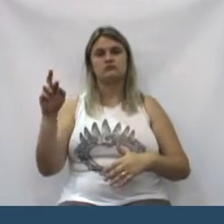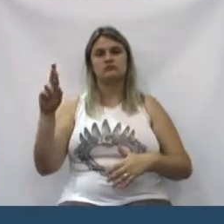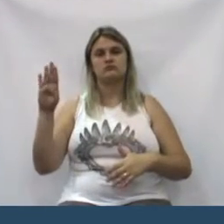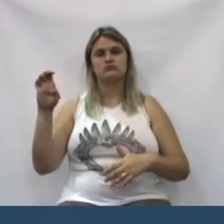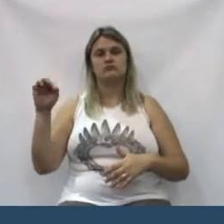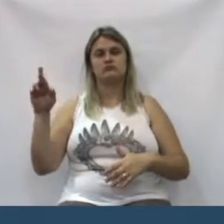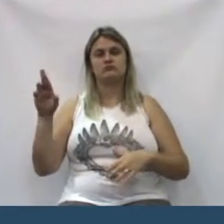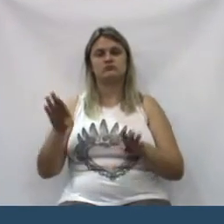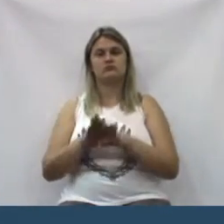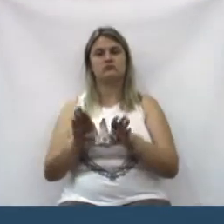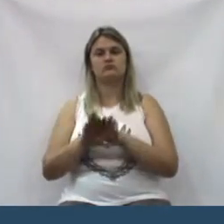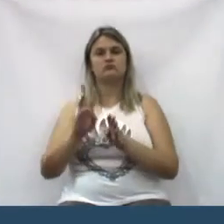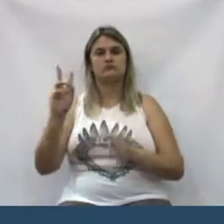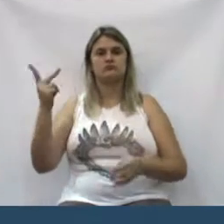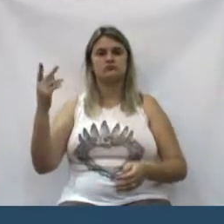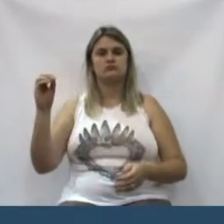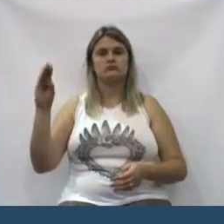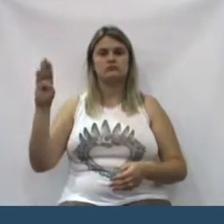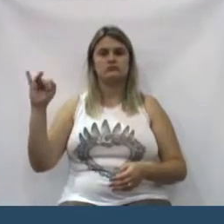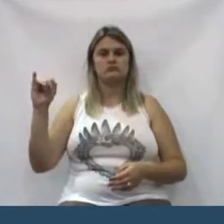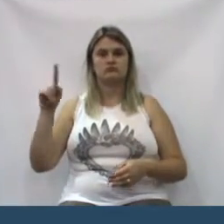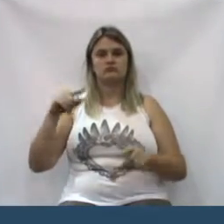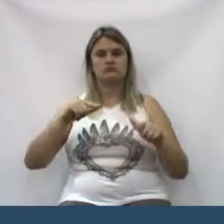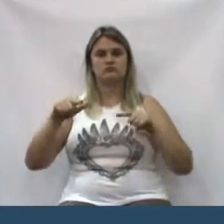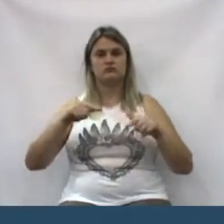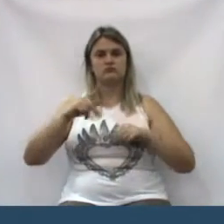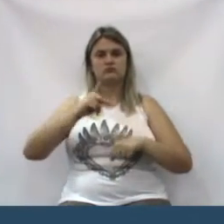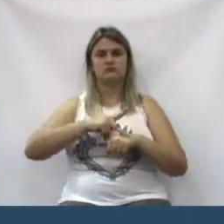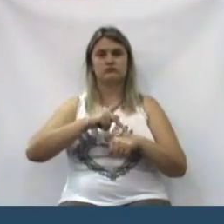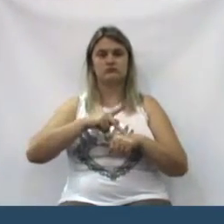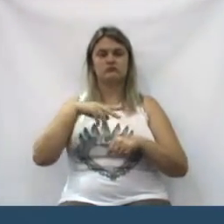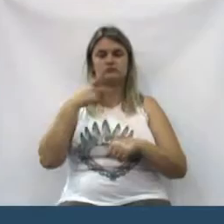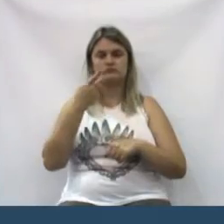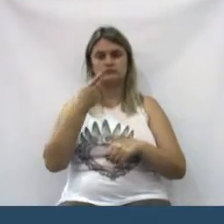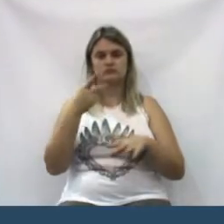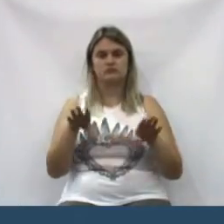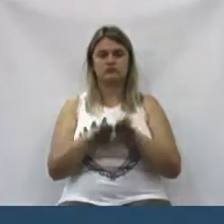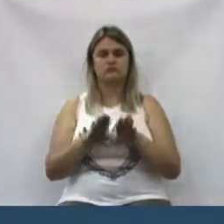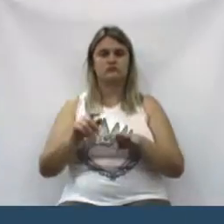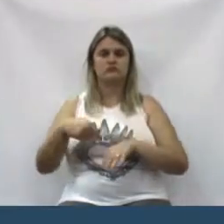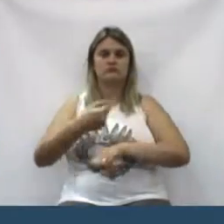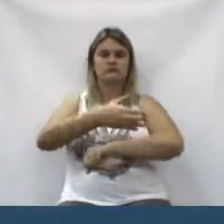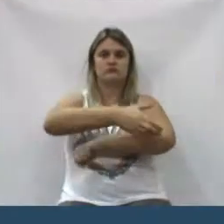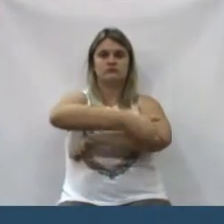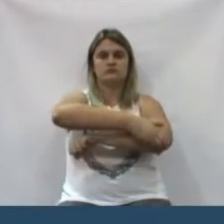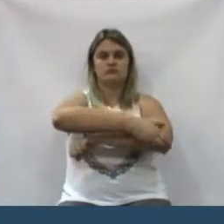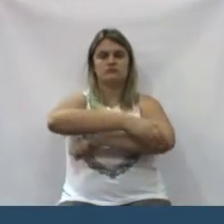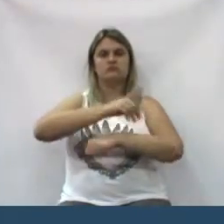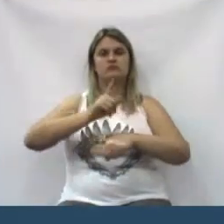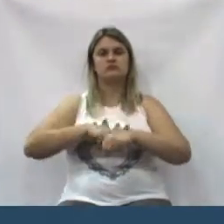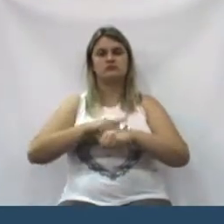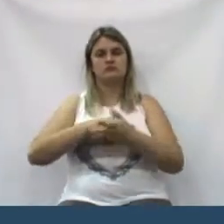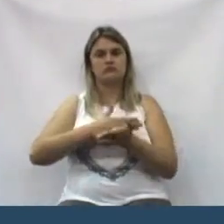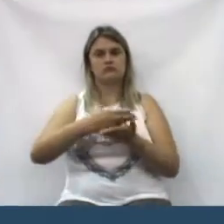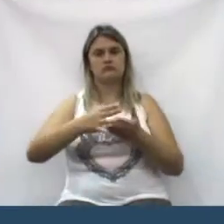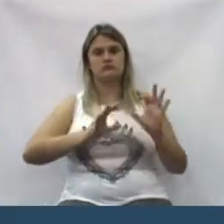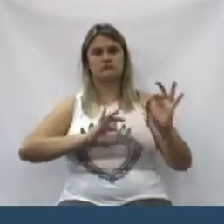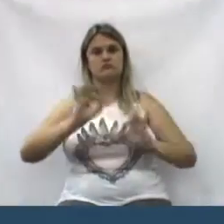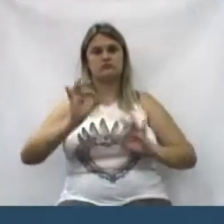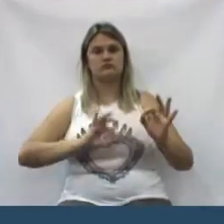o OB, que é a pedreira. Queria falar também das praças que agora, depois de tanto tempo, se deu início, né,